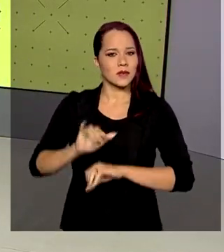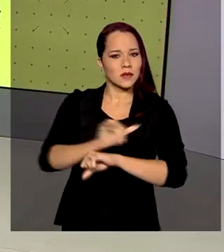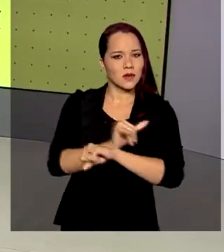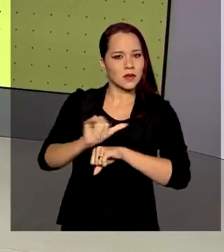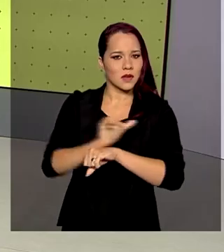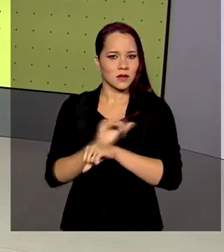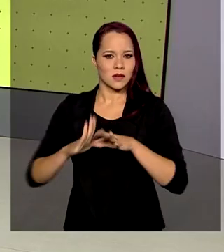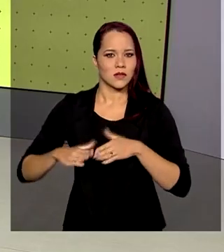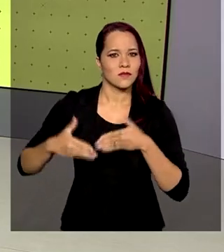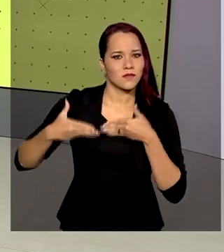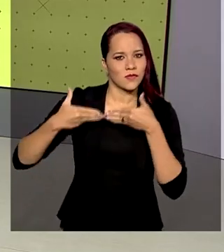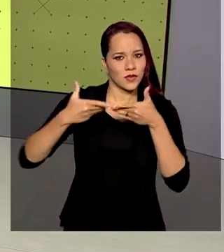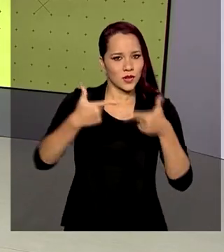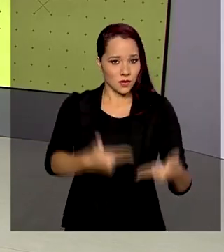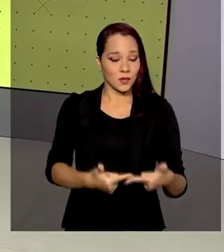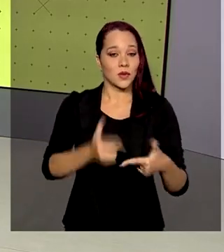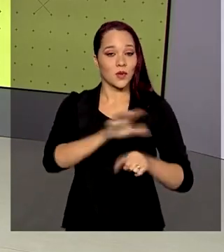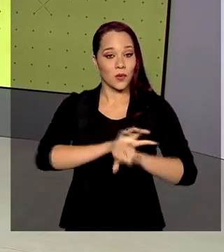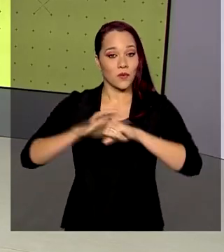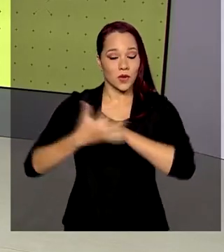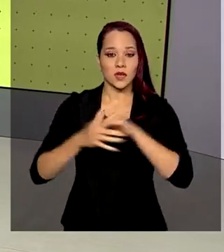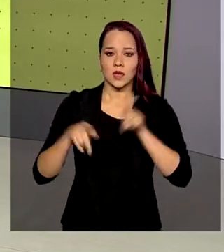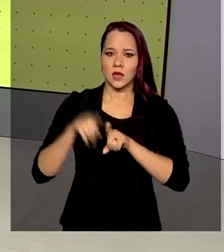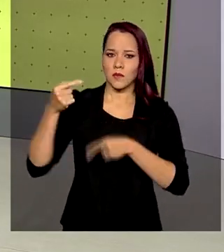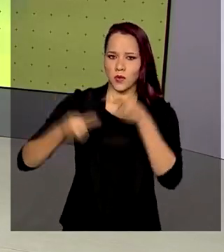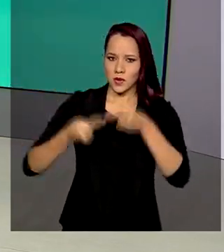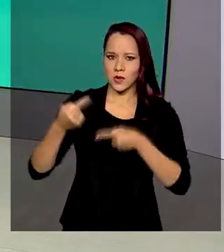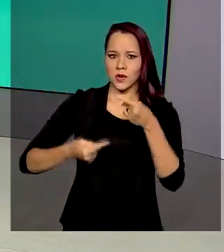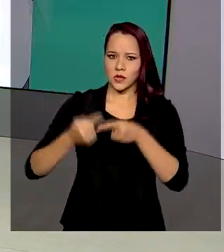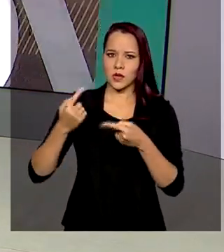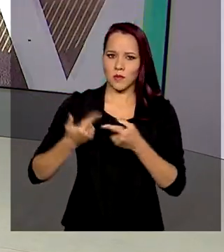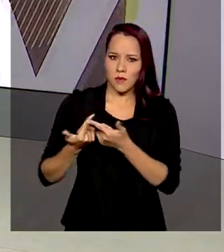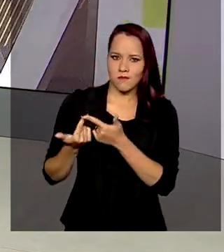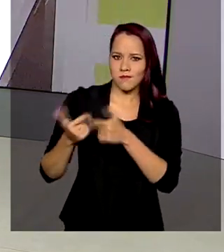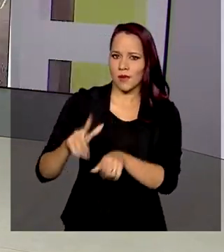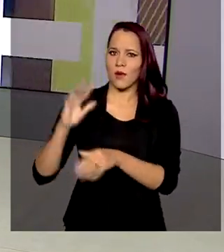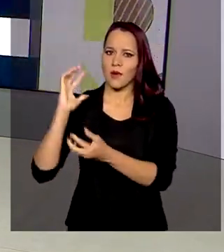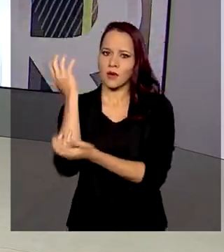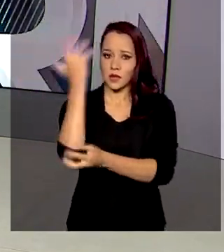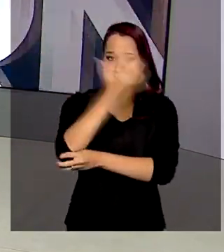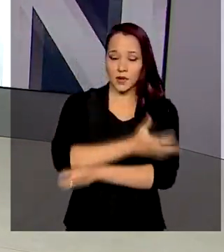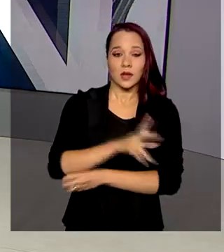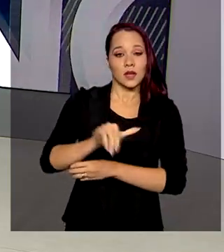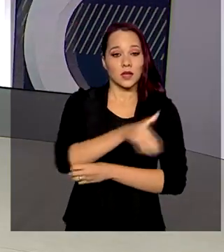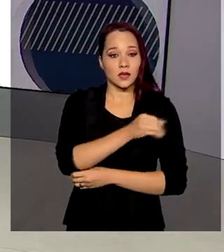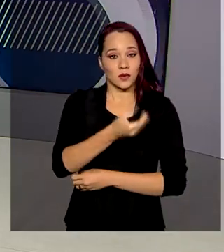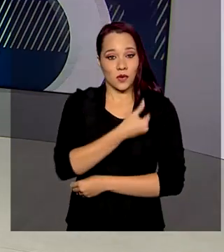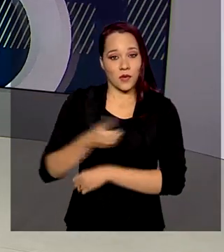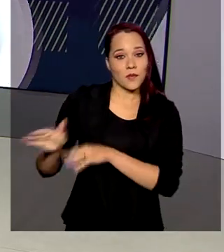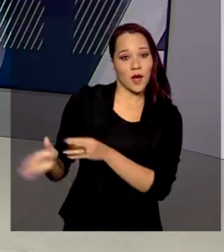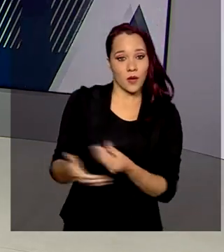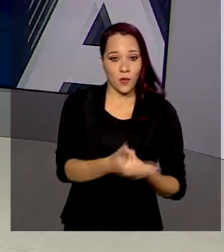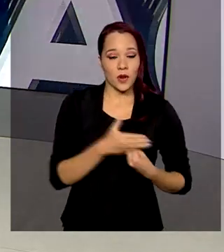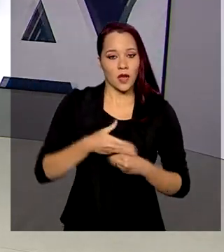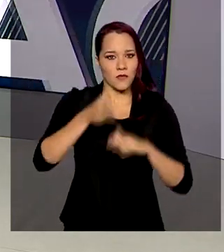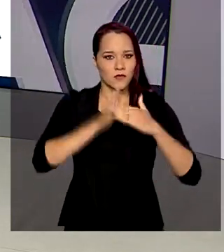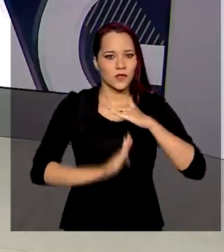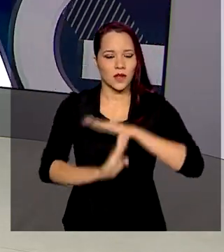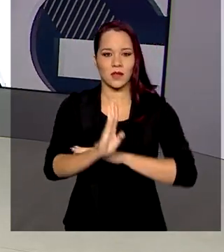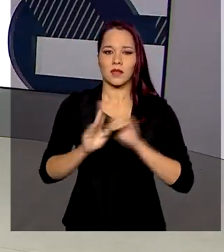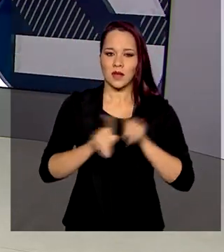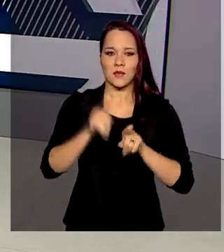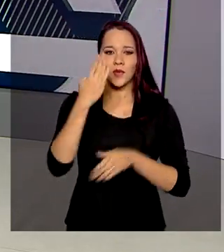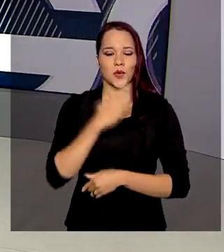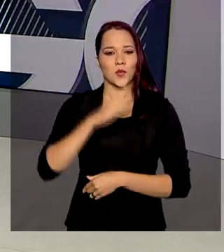enfrentamento à Covid-19, as políticas de combate ao desmatamento e as ações do governo para acolher refugiados, além do